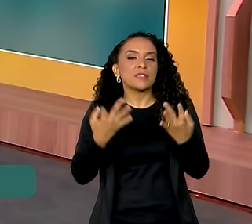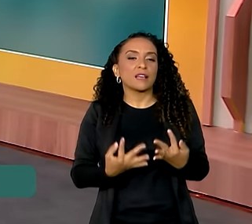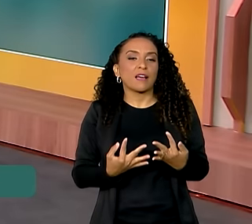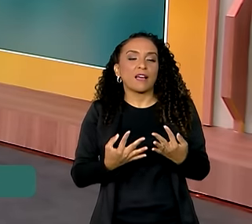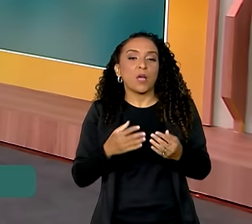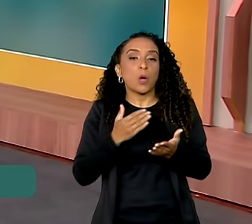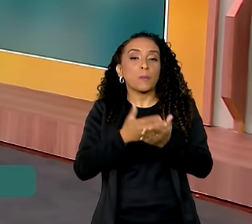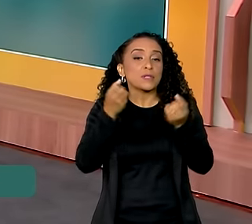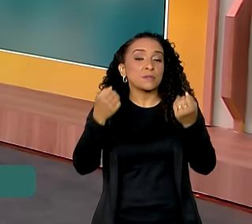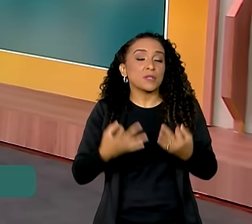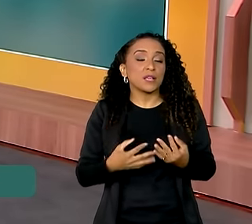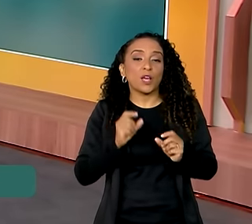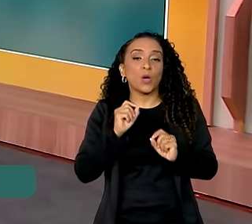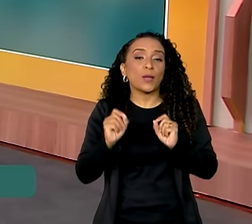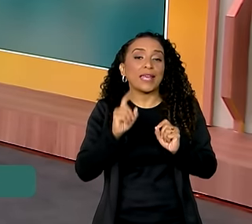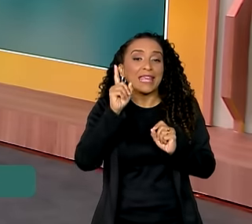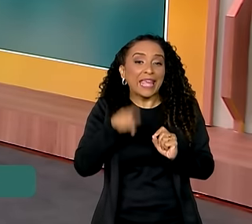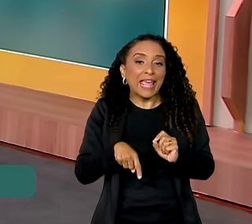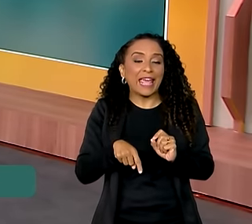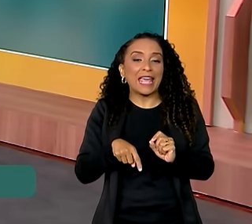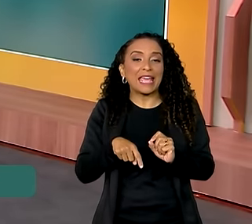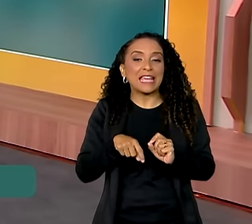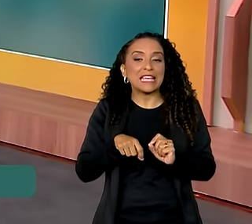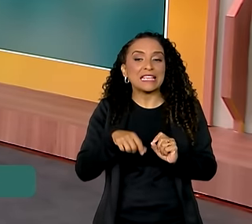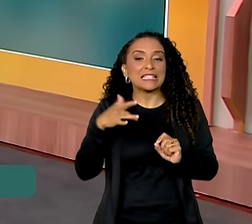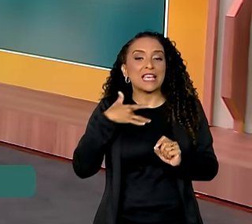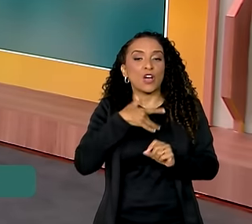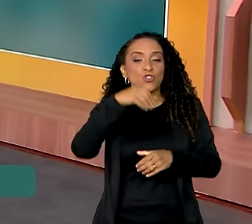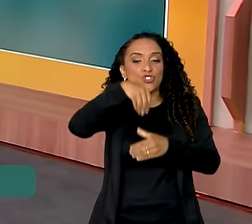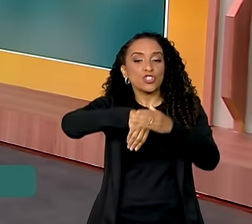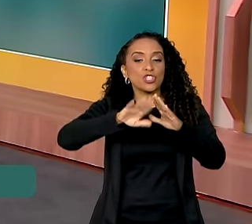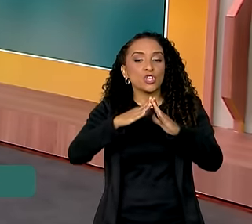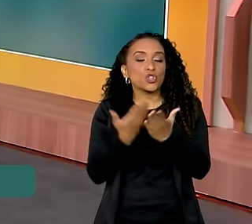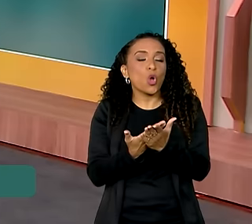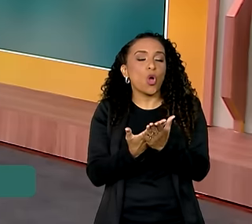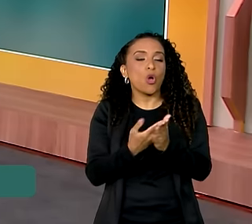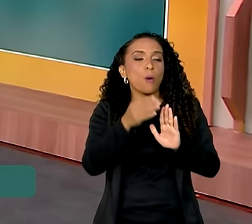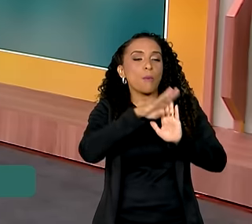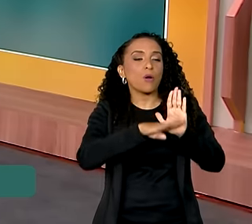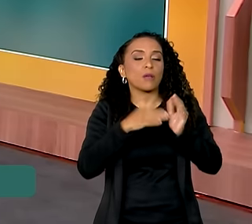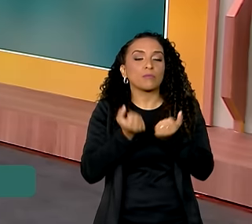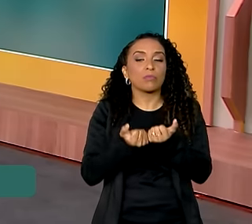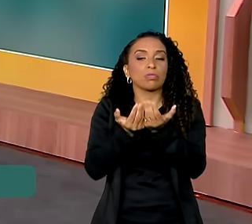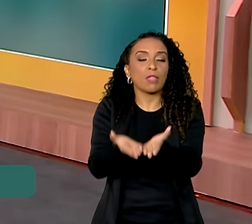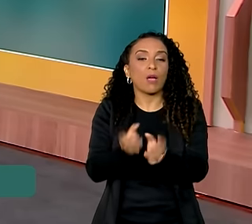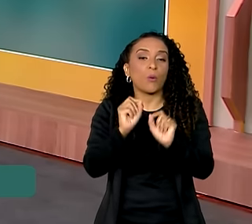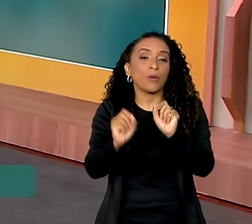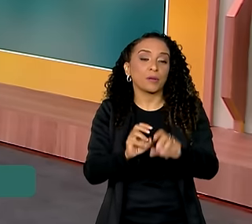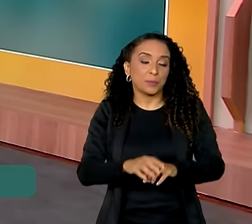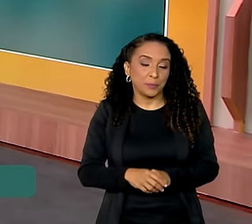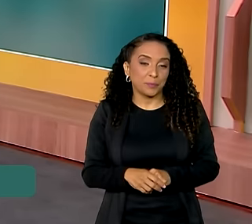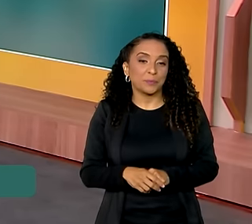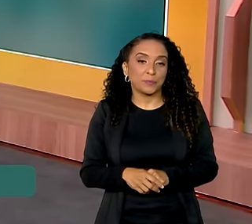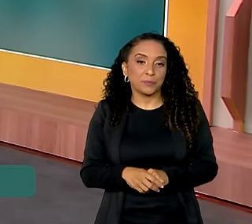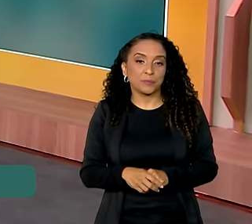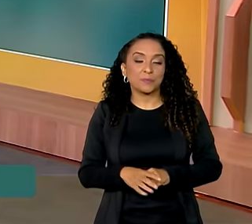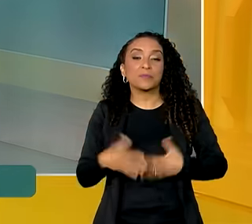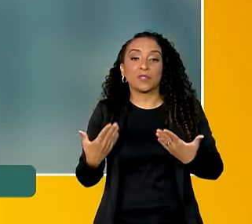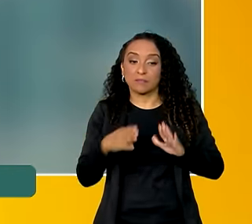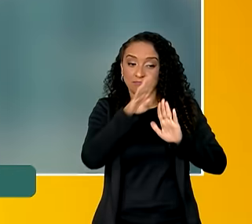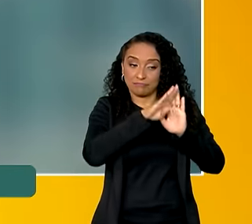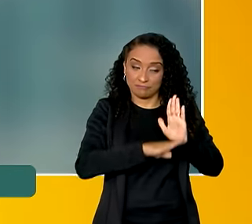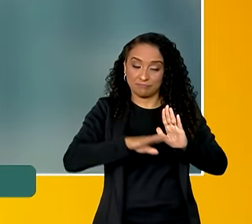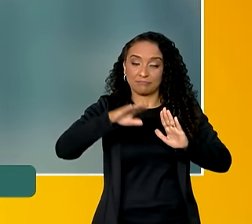já vamos começar explicando o que é o Saúde na Escola e o que esse programa traz para essas escolas. O programa